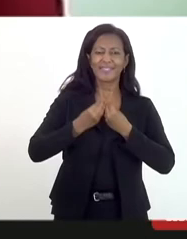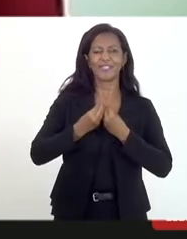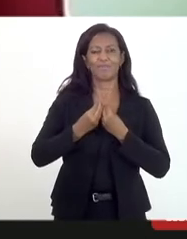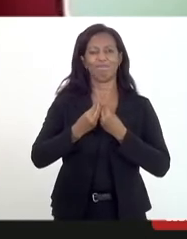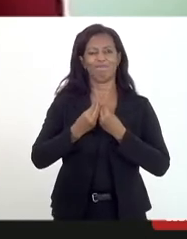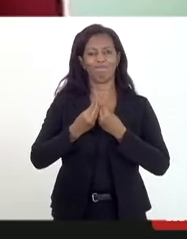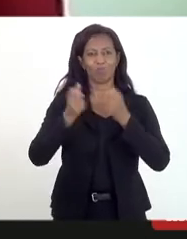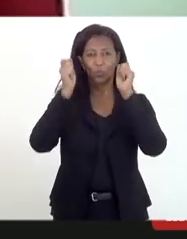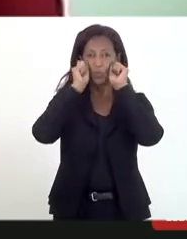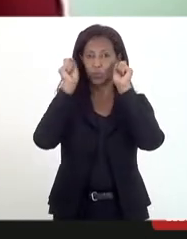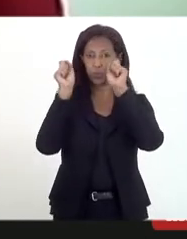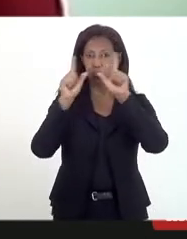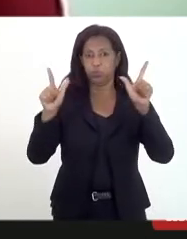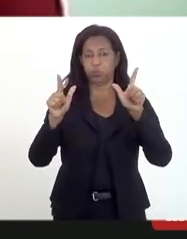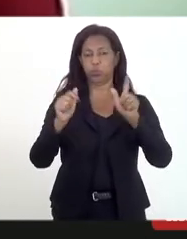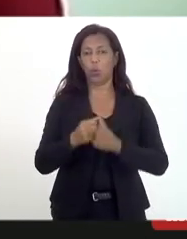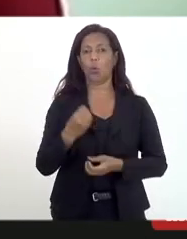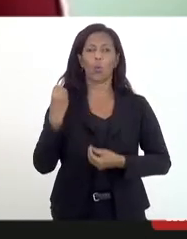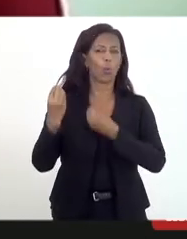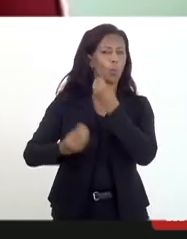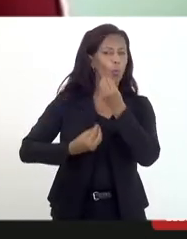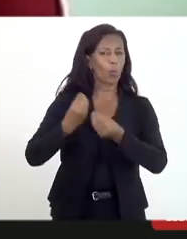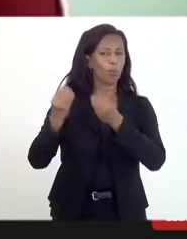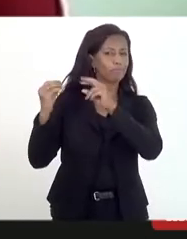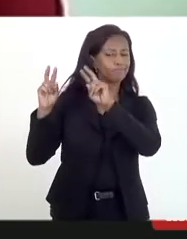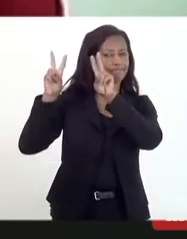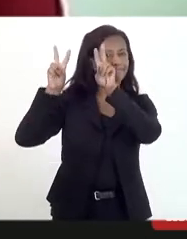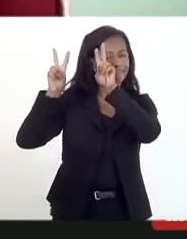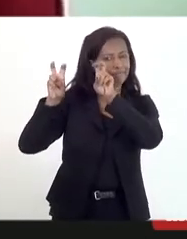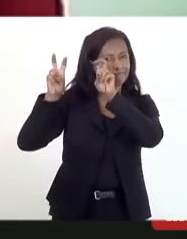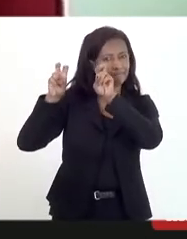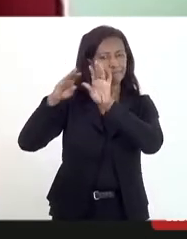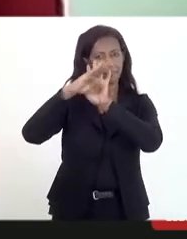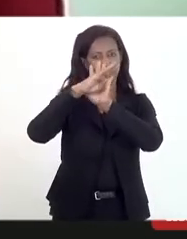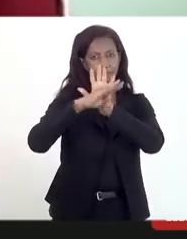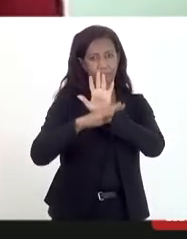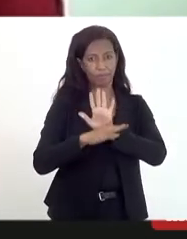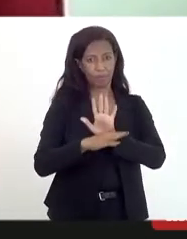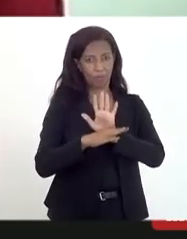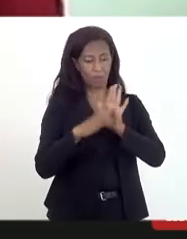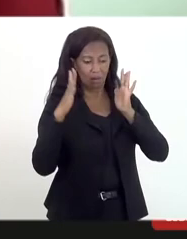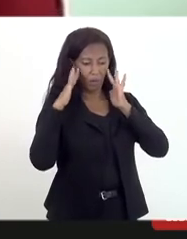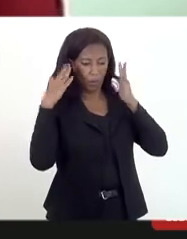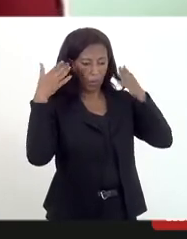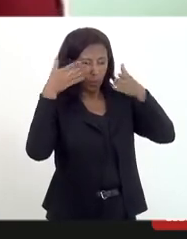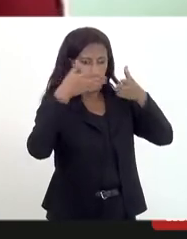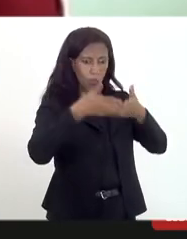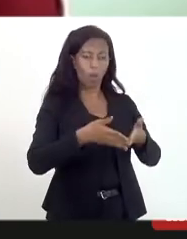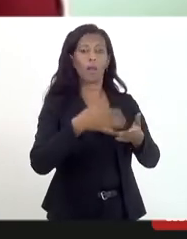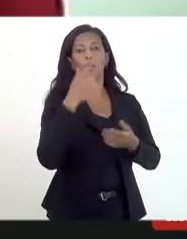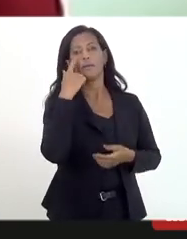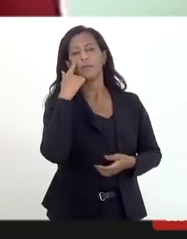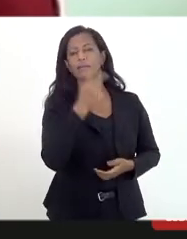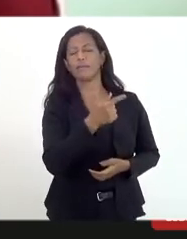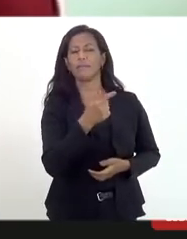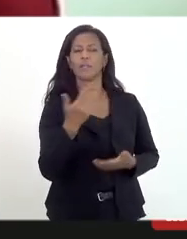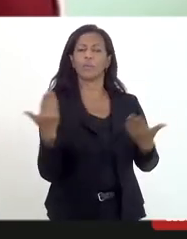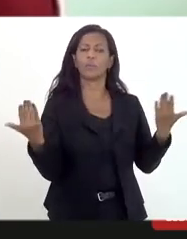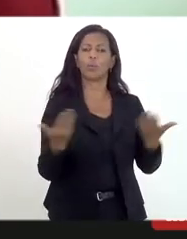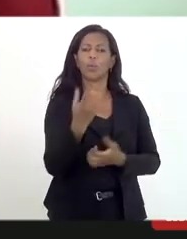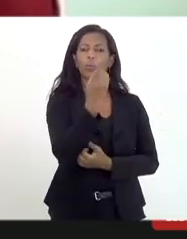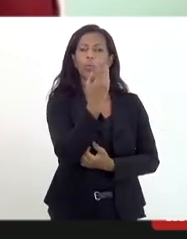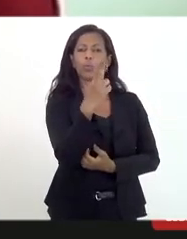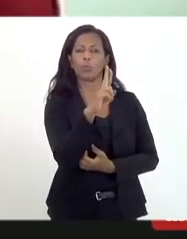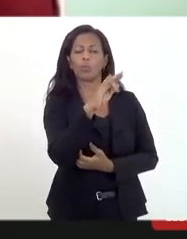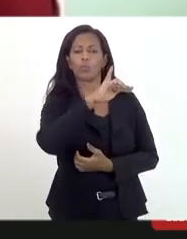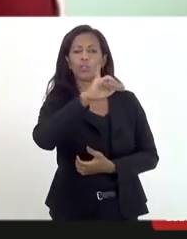esse alerta, o quanto esse tema, o quanto esse programa tem que ser específico, porque eu estava vendo aqui, o doutor